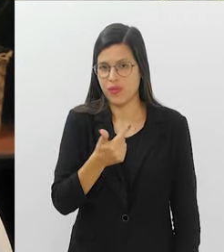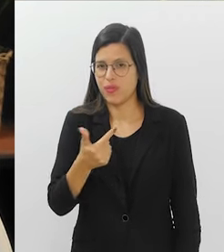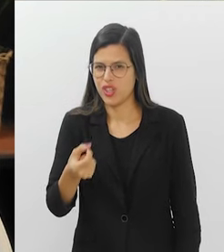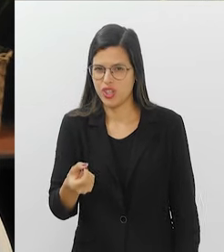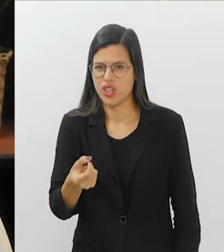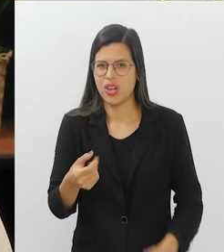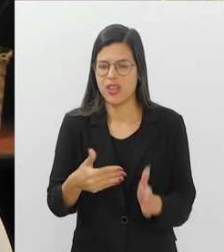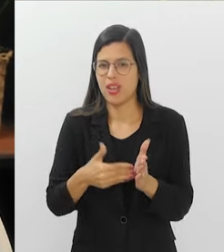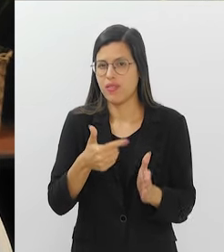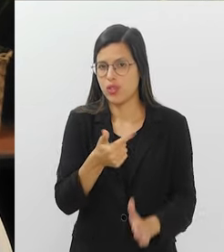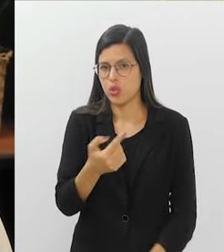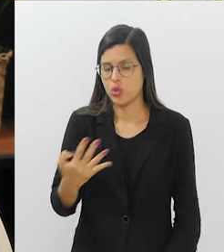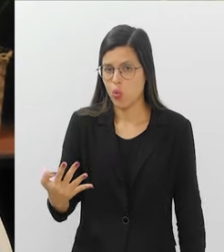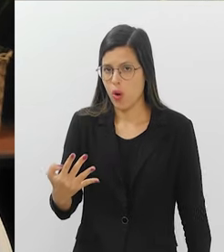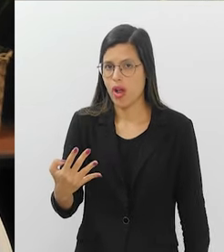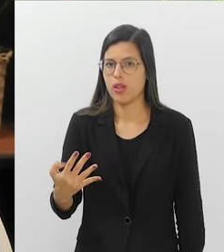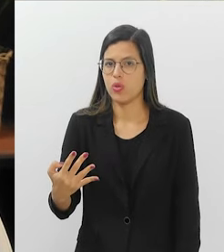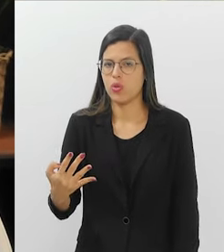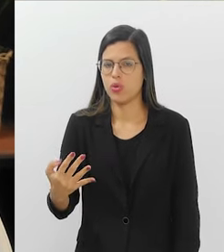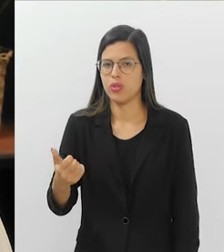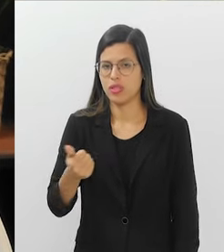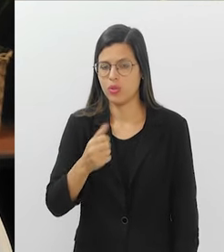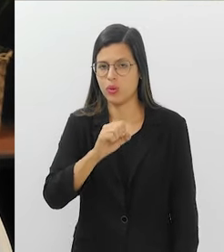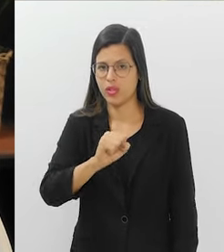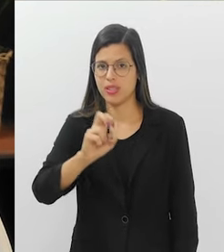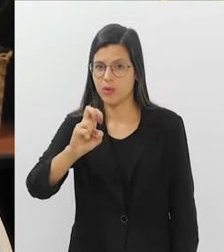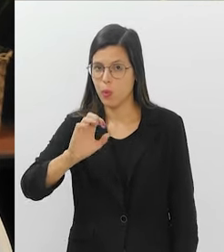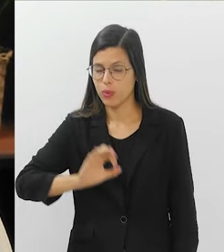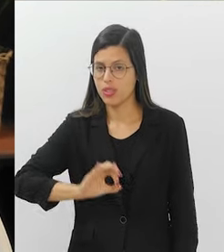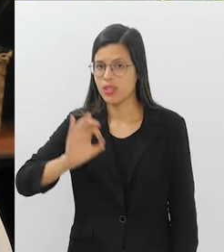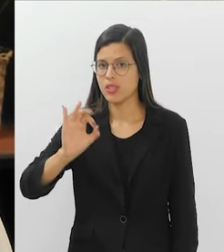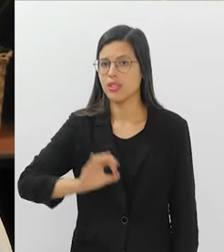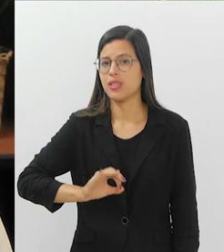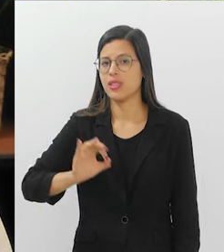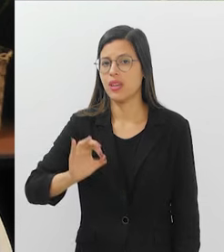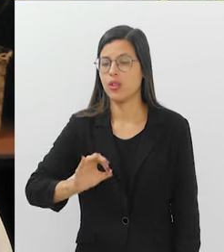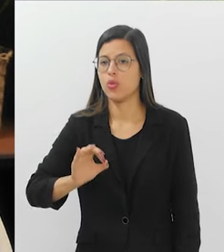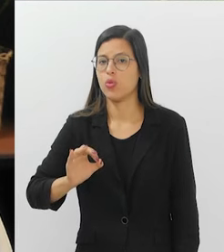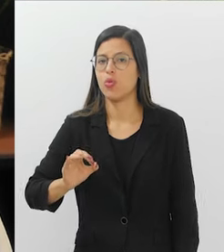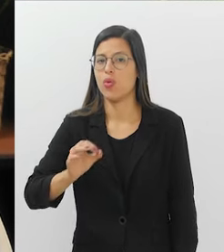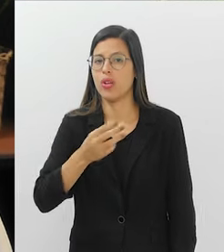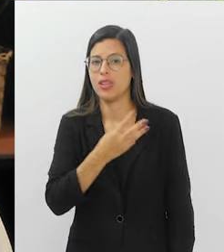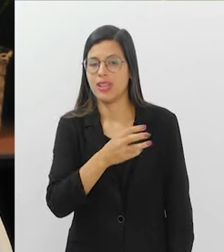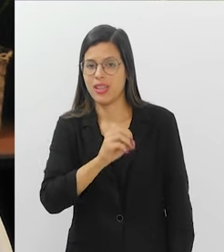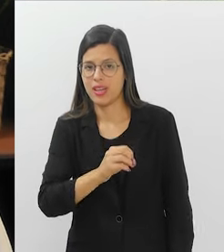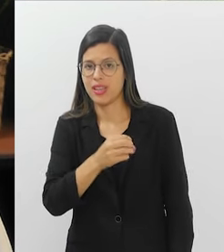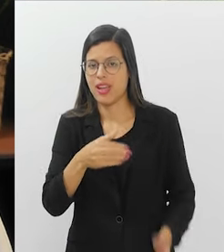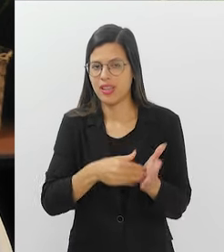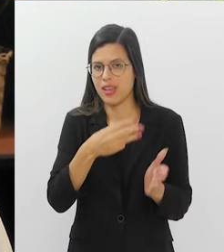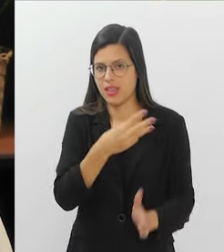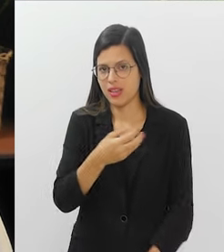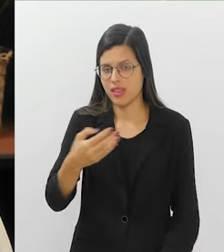a 24 anos, 185%. Coloretal na faixa de 30 a 34 anos, aumento de